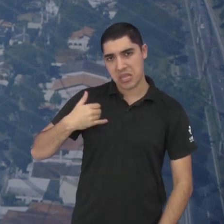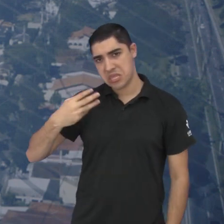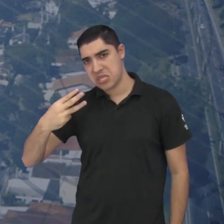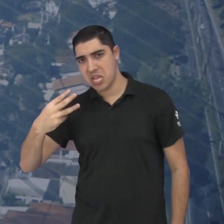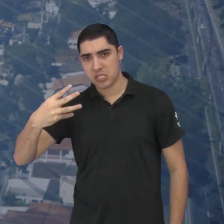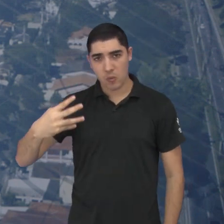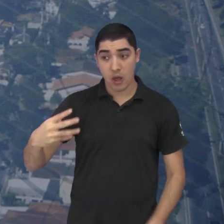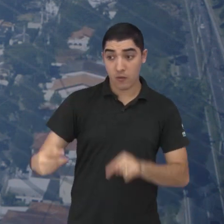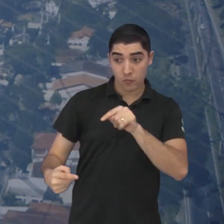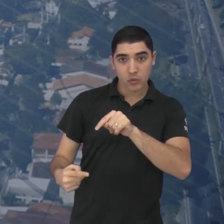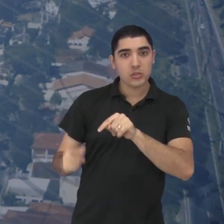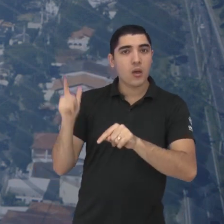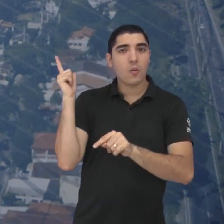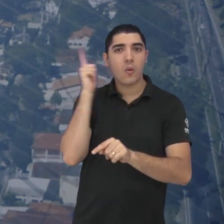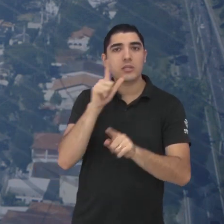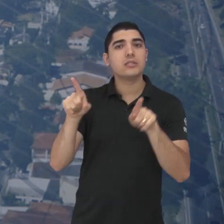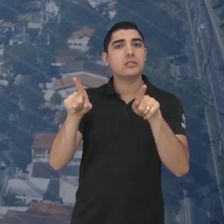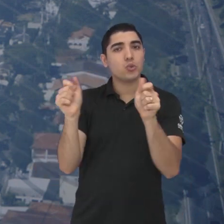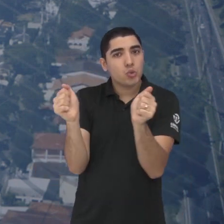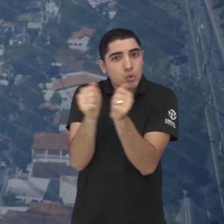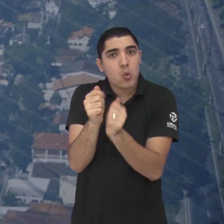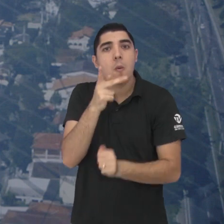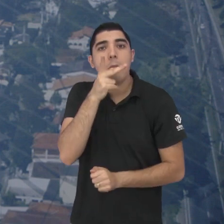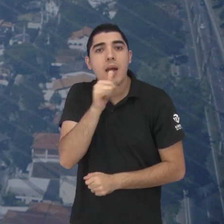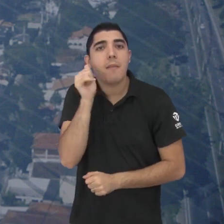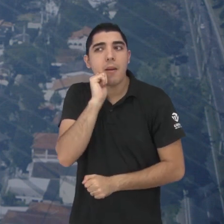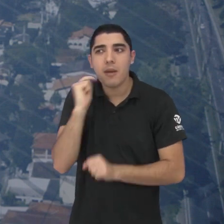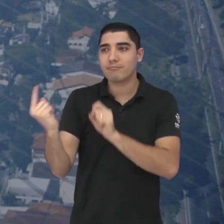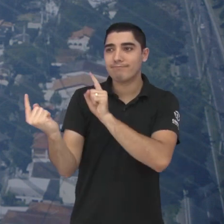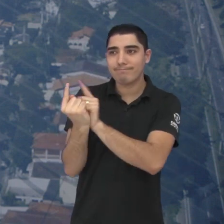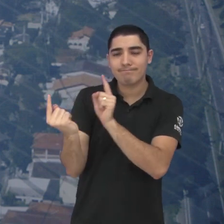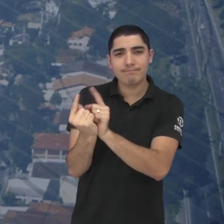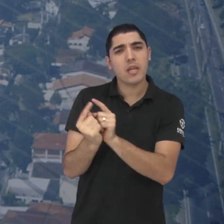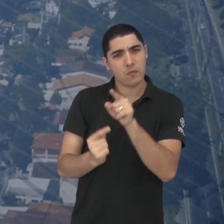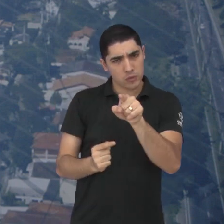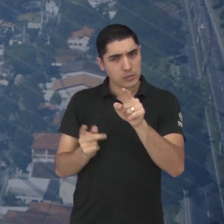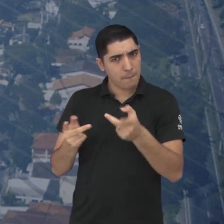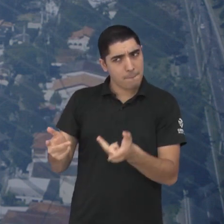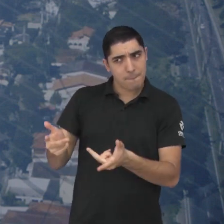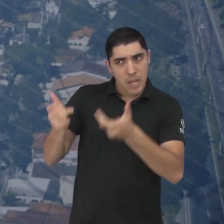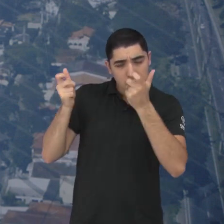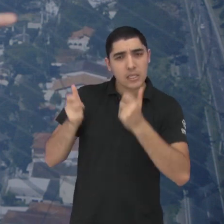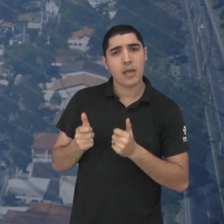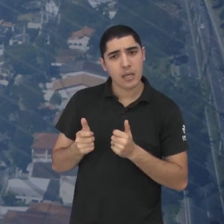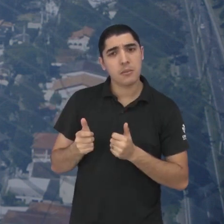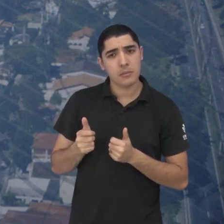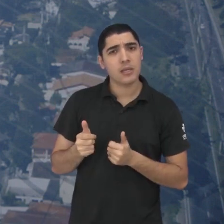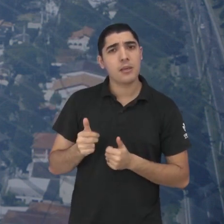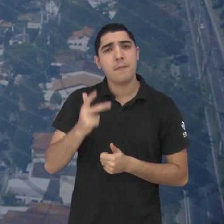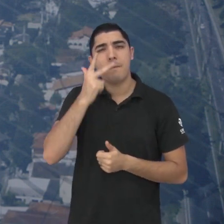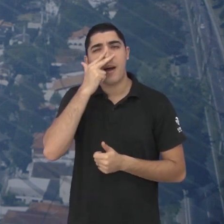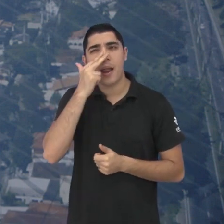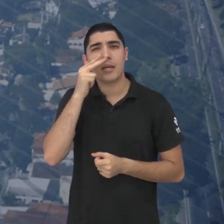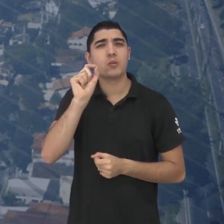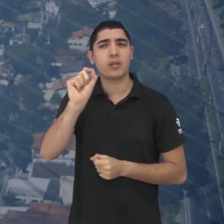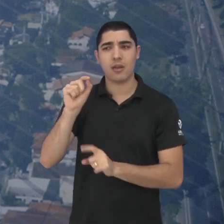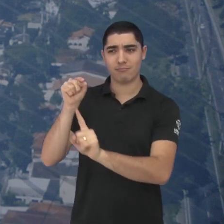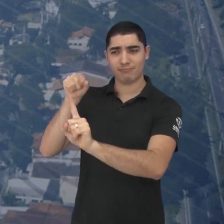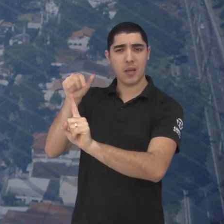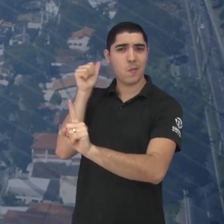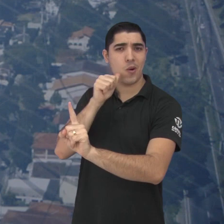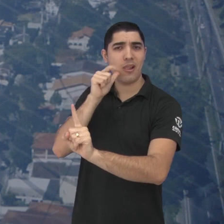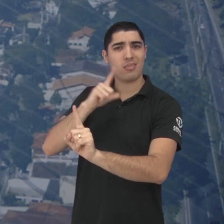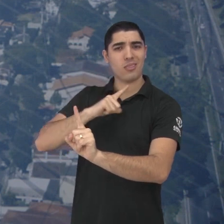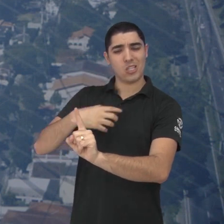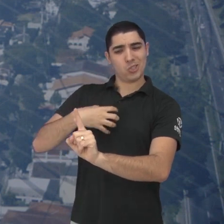você atende muitos pais. E esse é um tema muito recorrente. A gente estava falando também, Tem a culpa, as mulheres, muitas vezes,